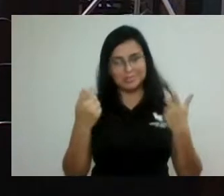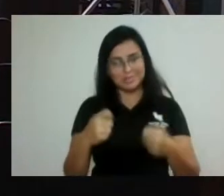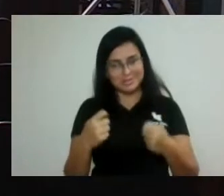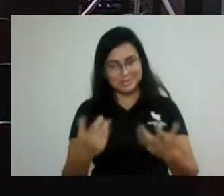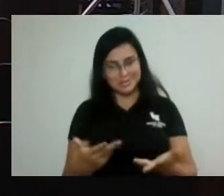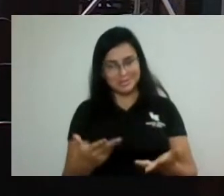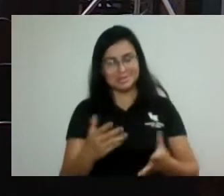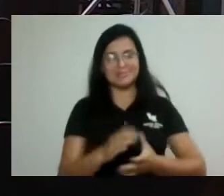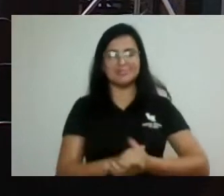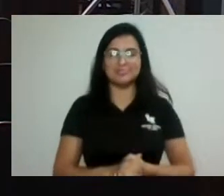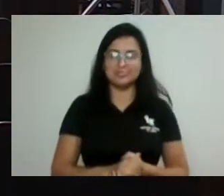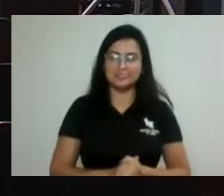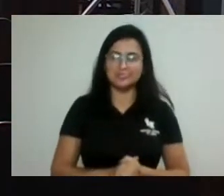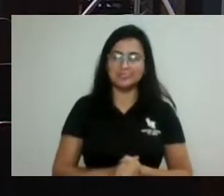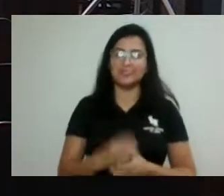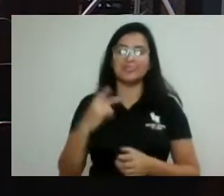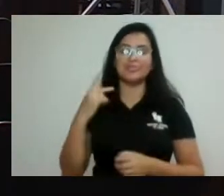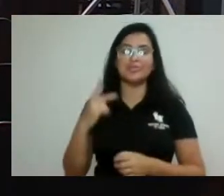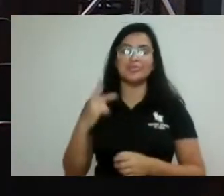João Wagner, Antônio.